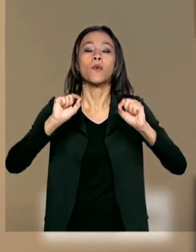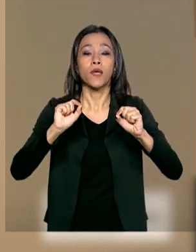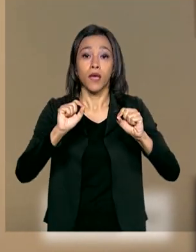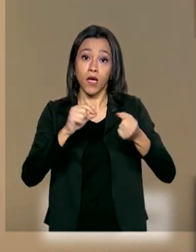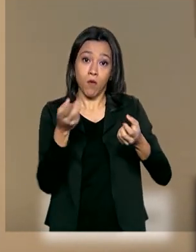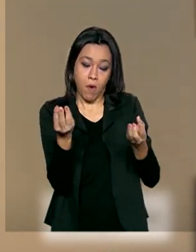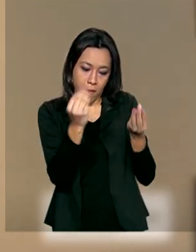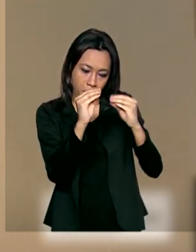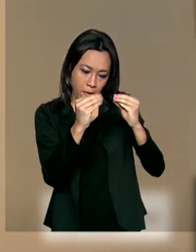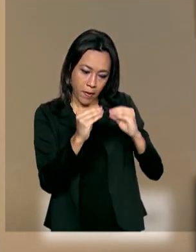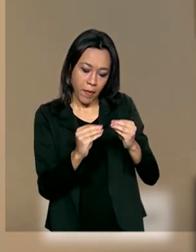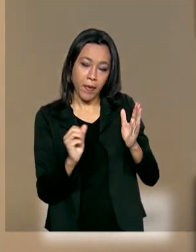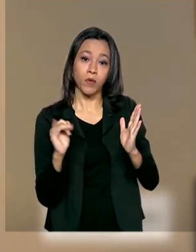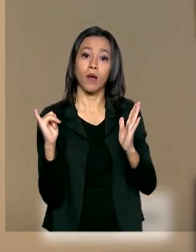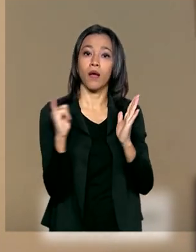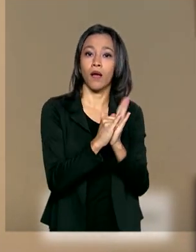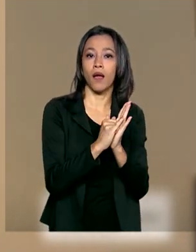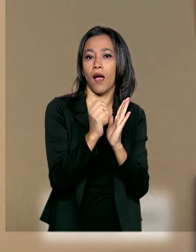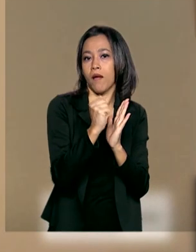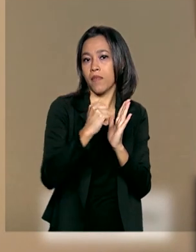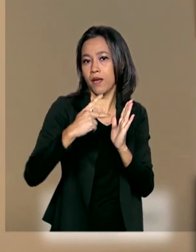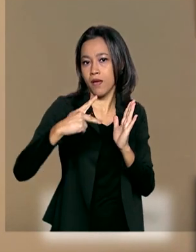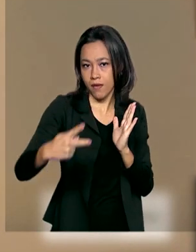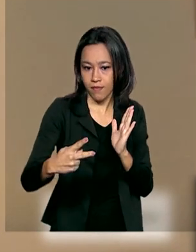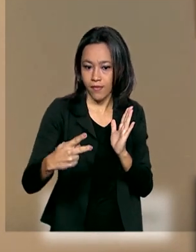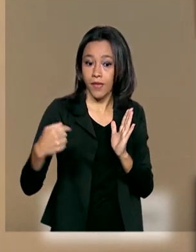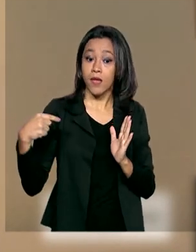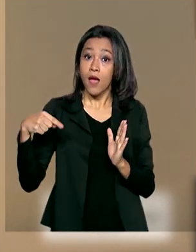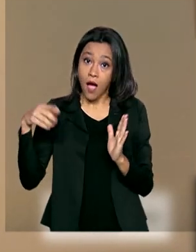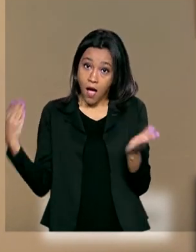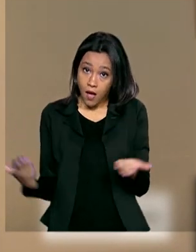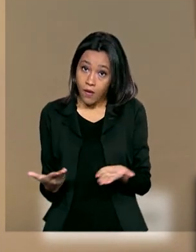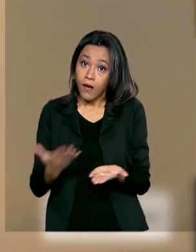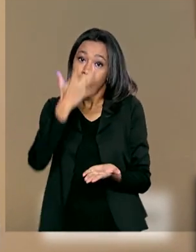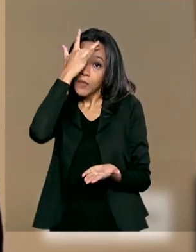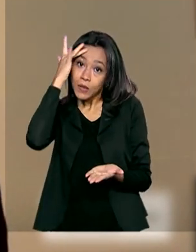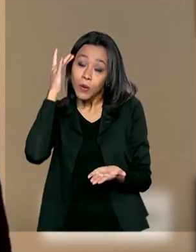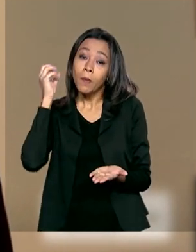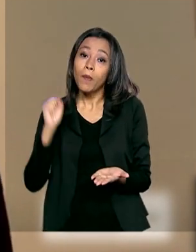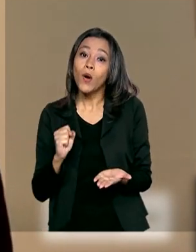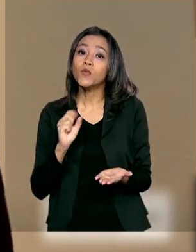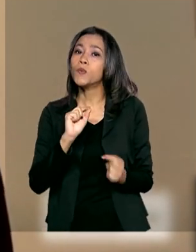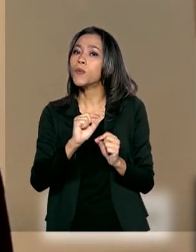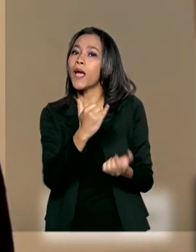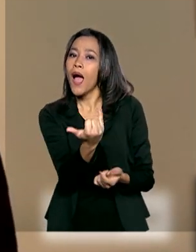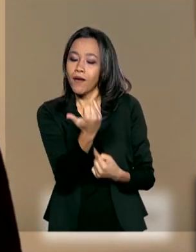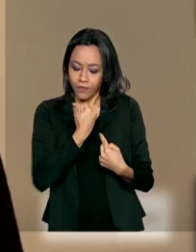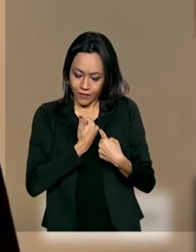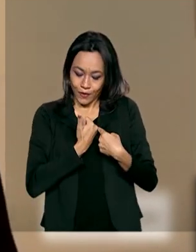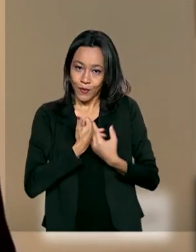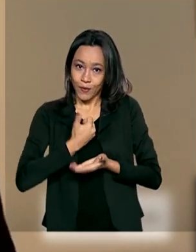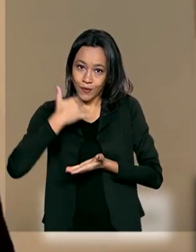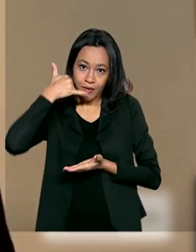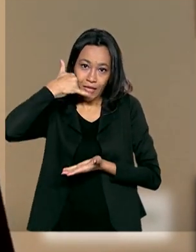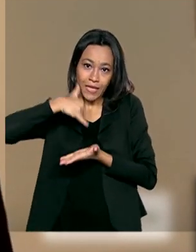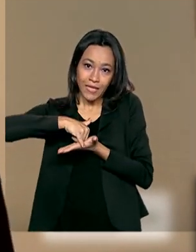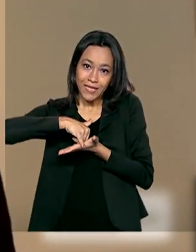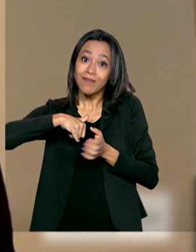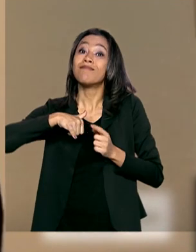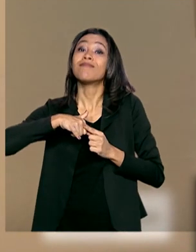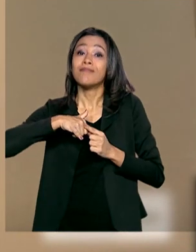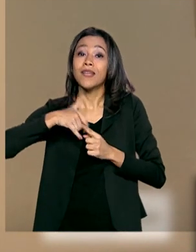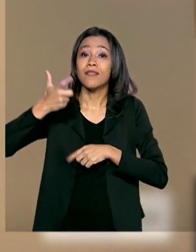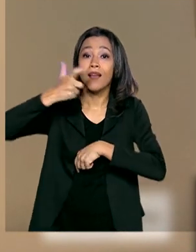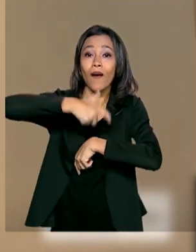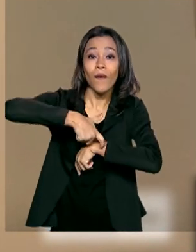no aplicativo Caixa Tem. Agora, usuário vai receber um sinal no telefone quando estiver perto